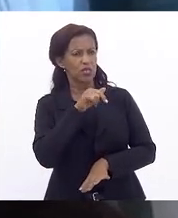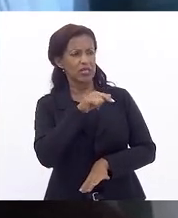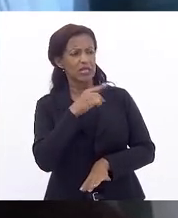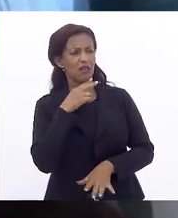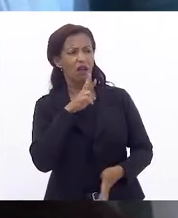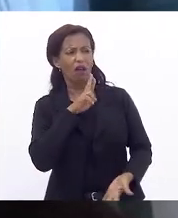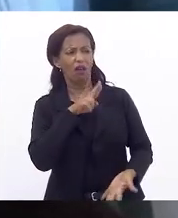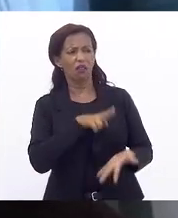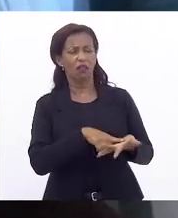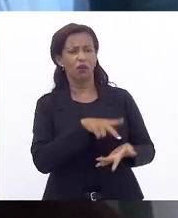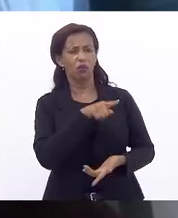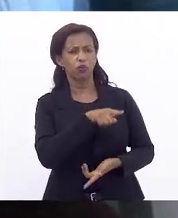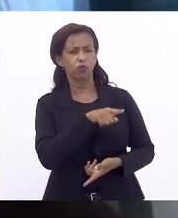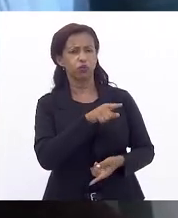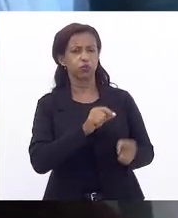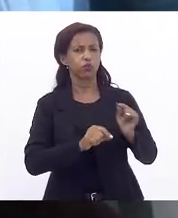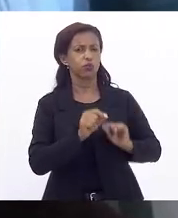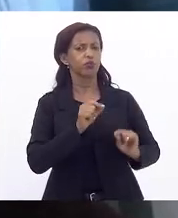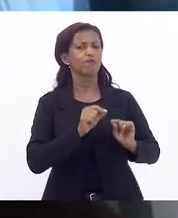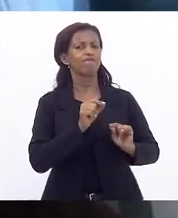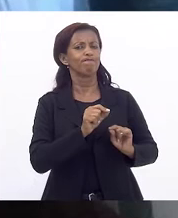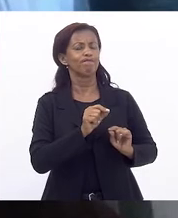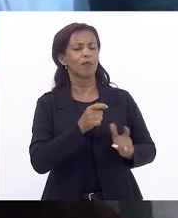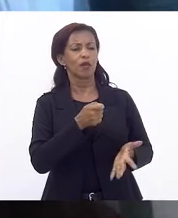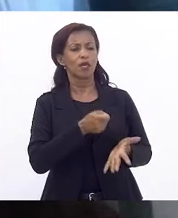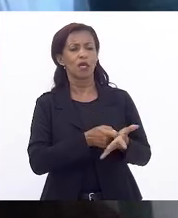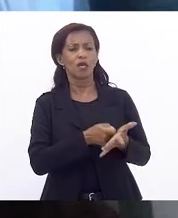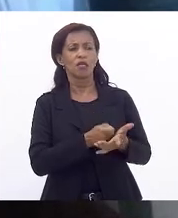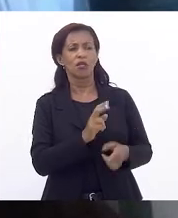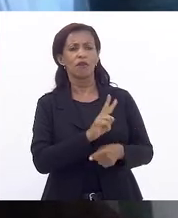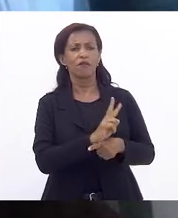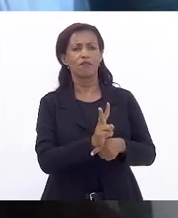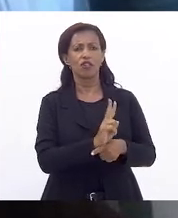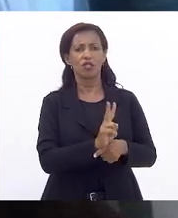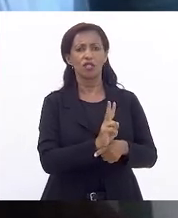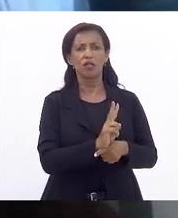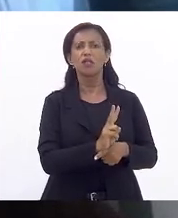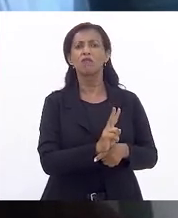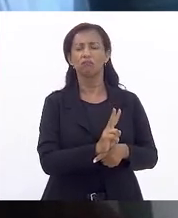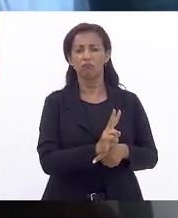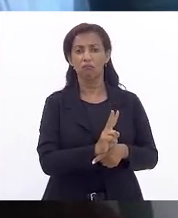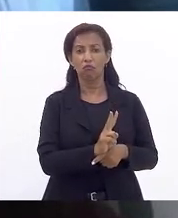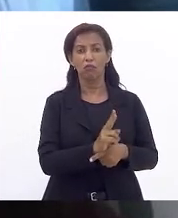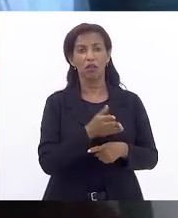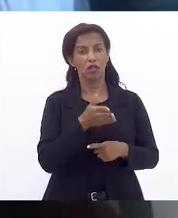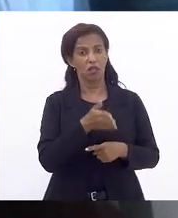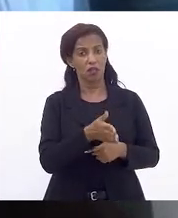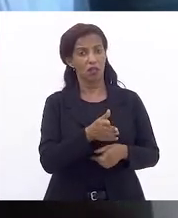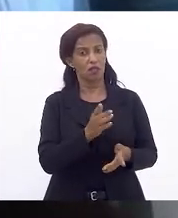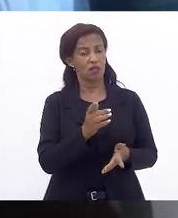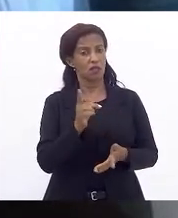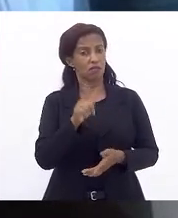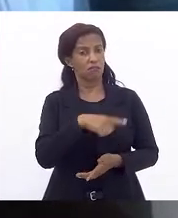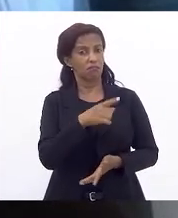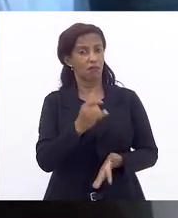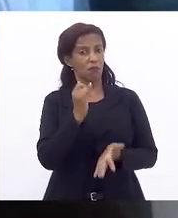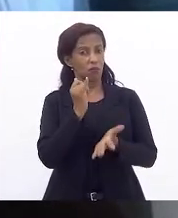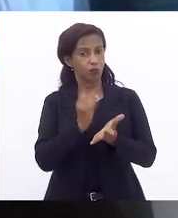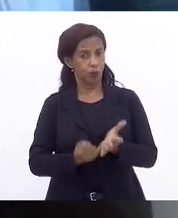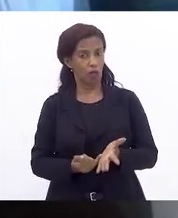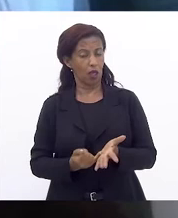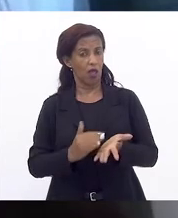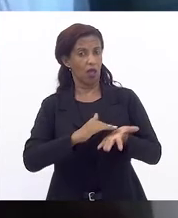razão de exigir uma fiscalização, que é essa isenção, que no fundo é uma renúncia